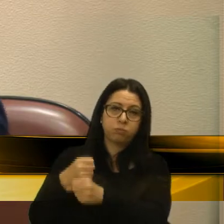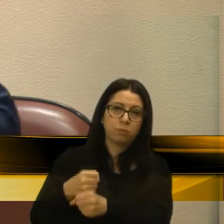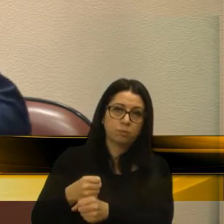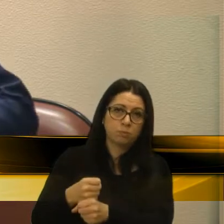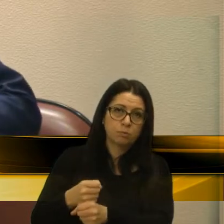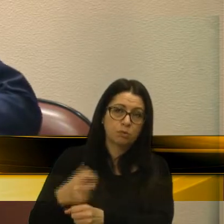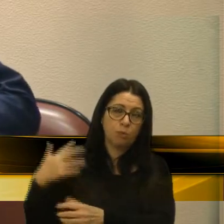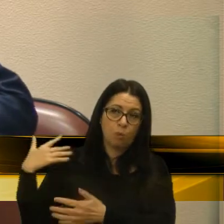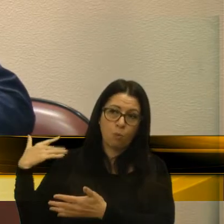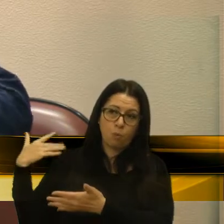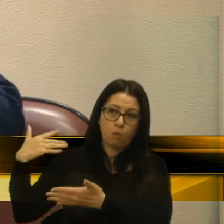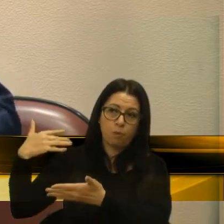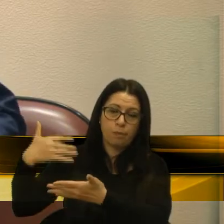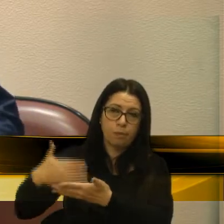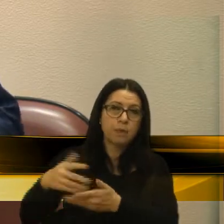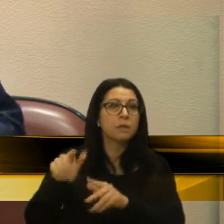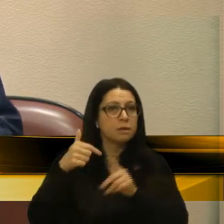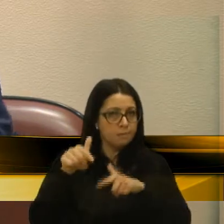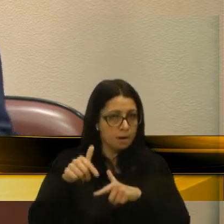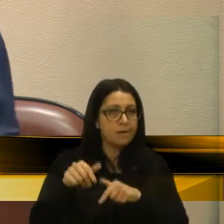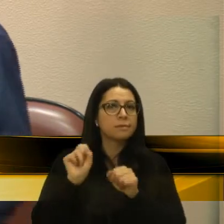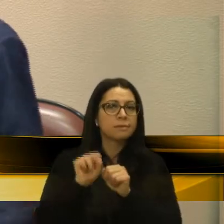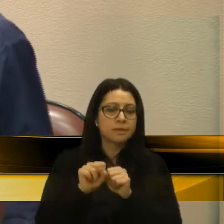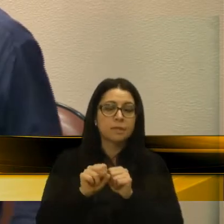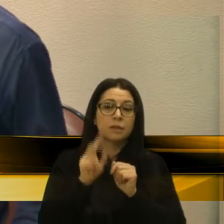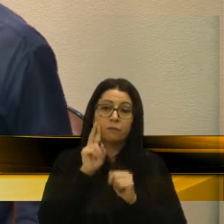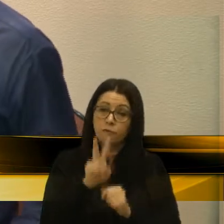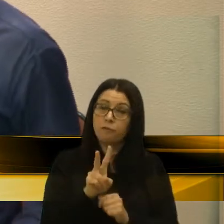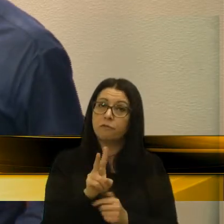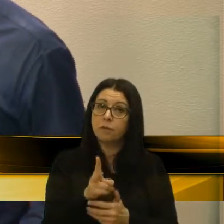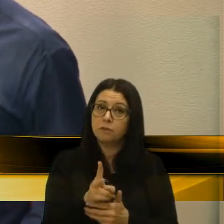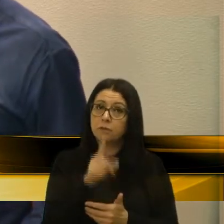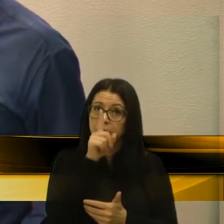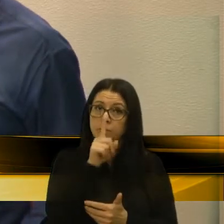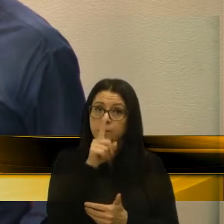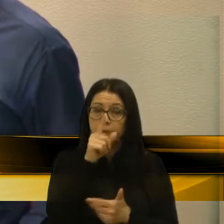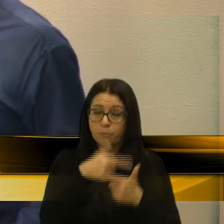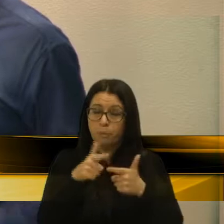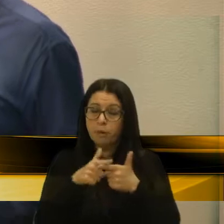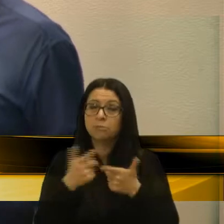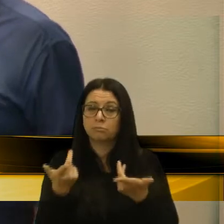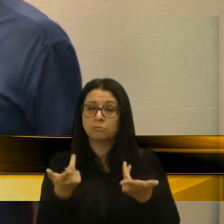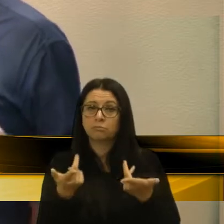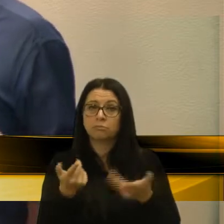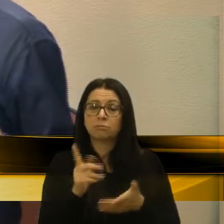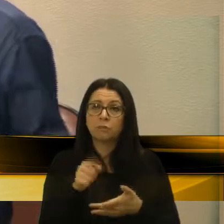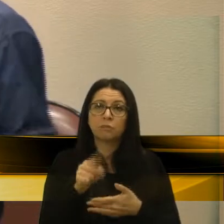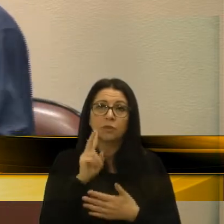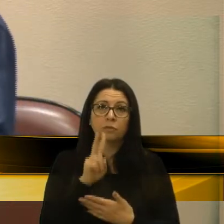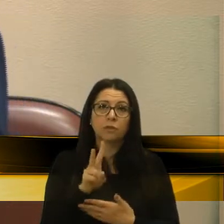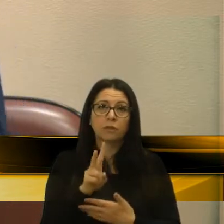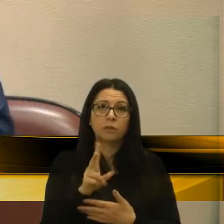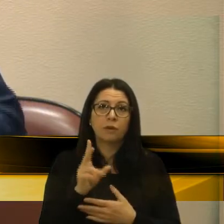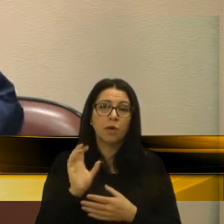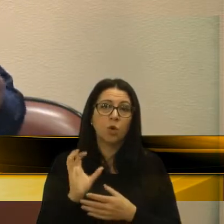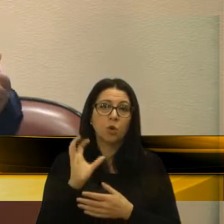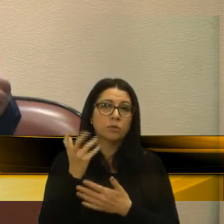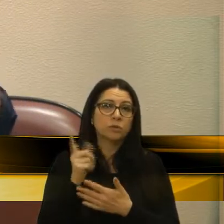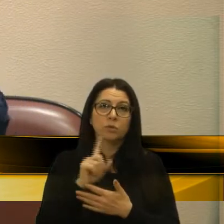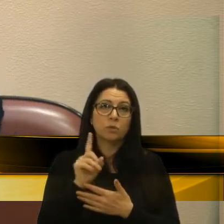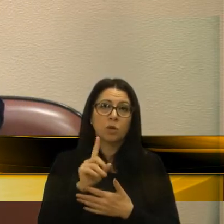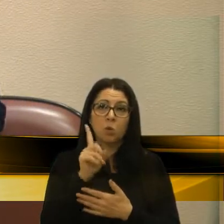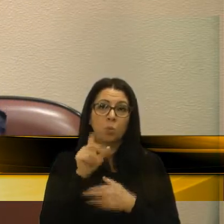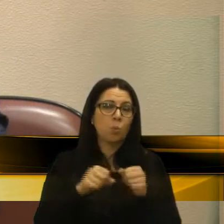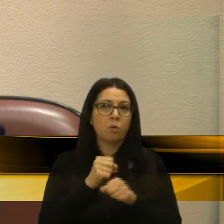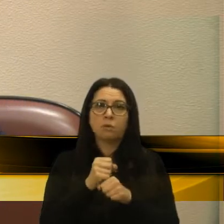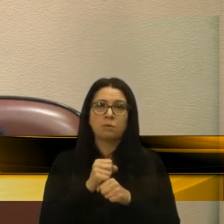que deve sim ser trabalhado e ser encarado de frente, mas vejo que isso é algo que vem acontecendo e não é em